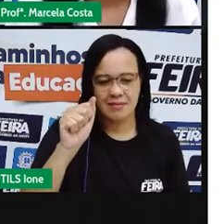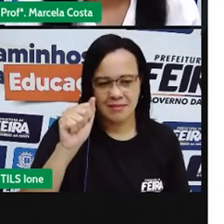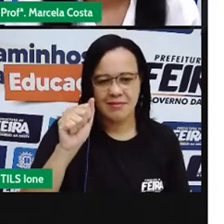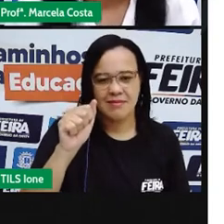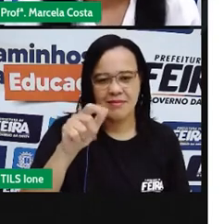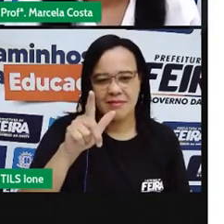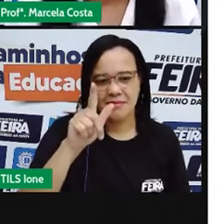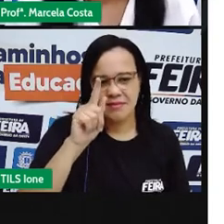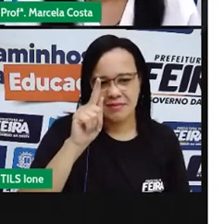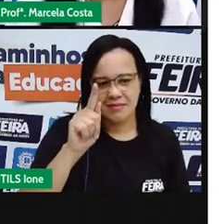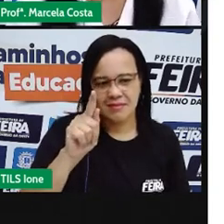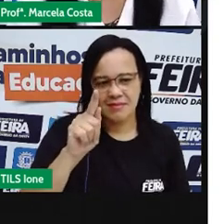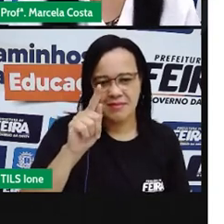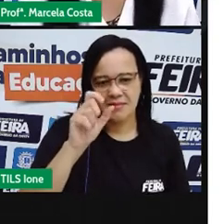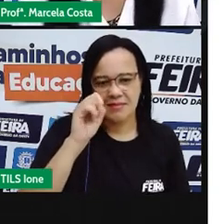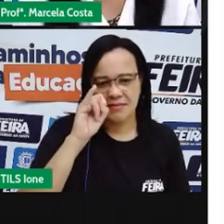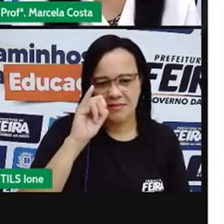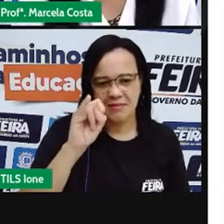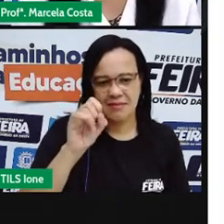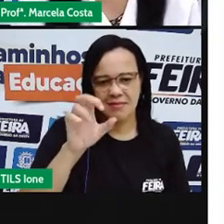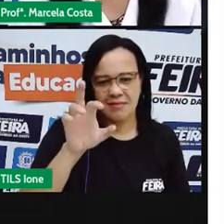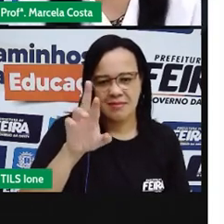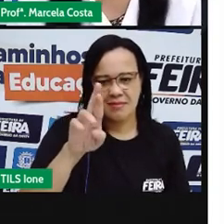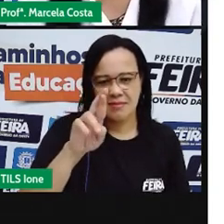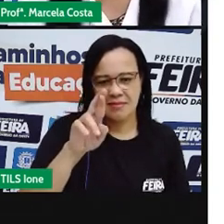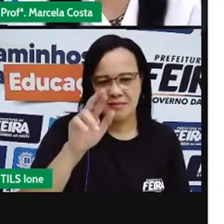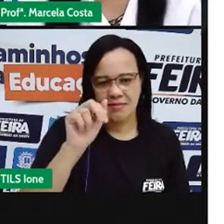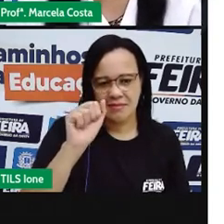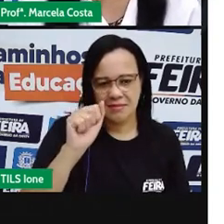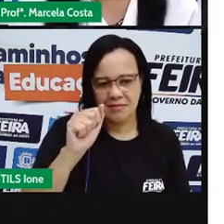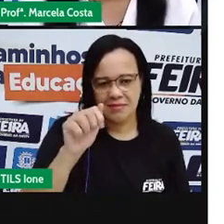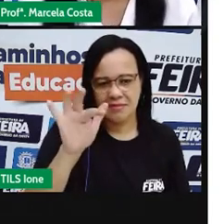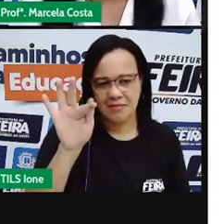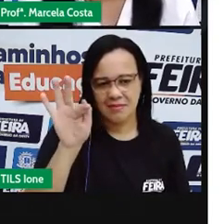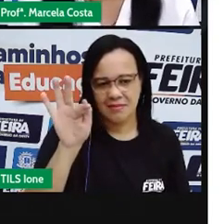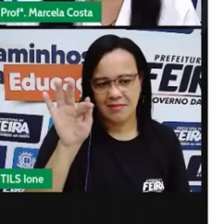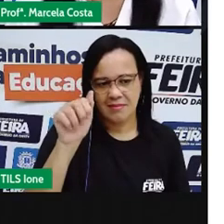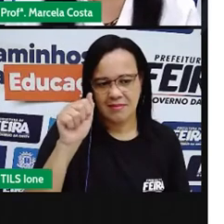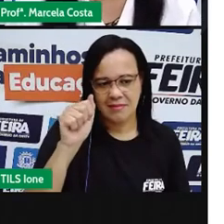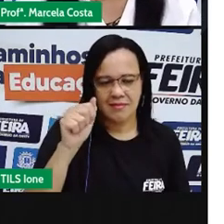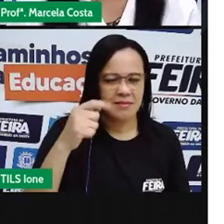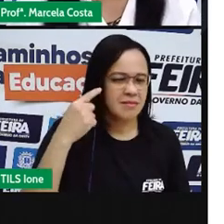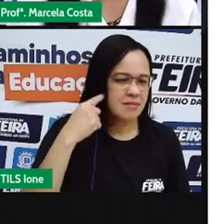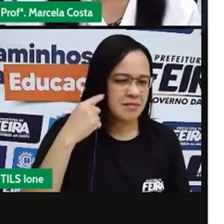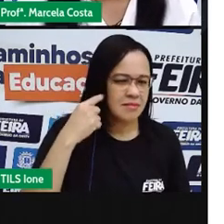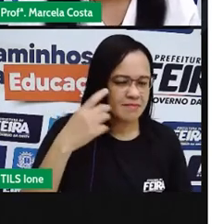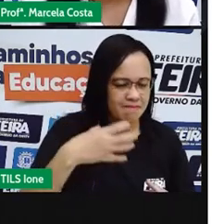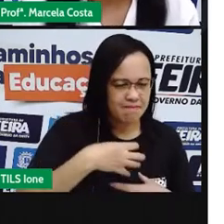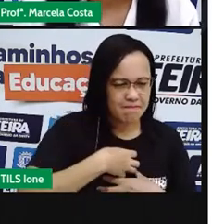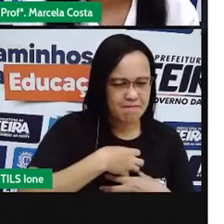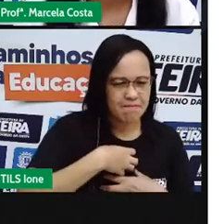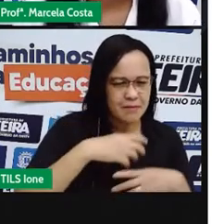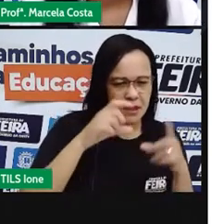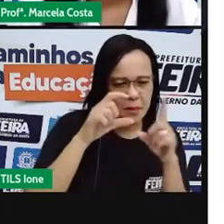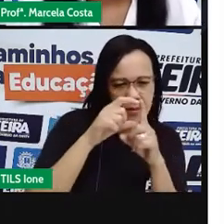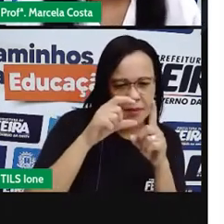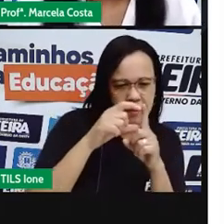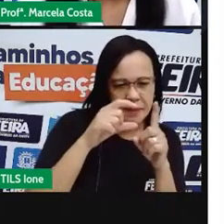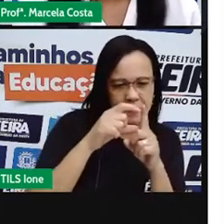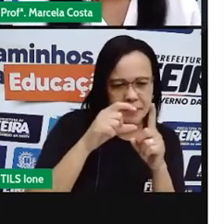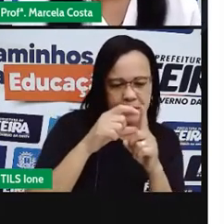Girafa. Girafa. Então, você escuta aí, logo no início da palavra, o som